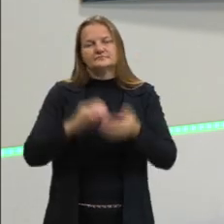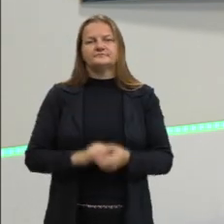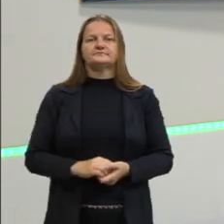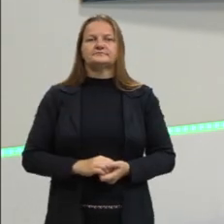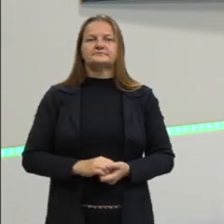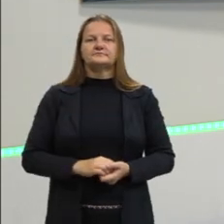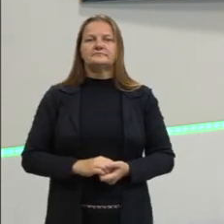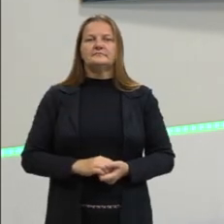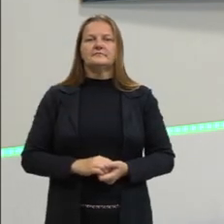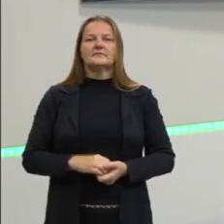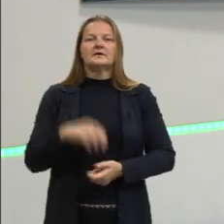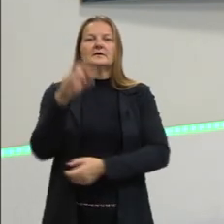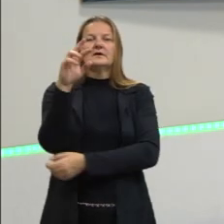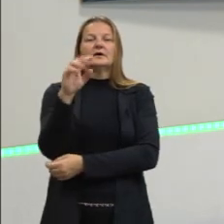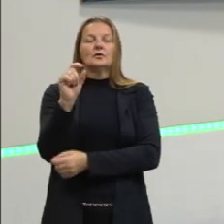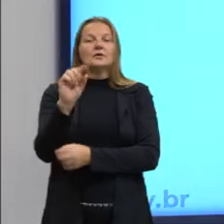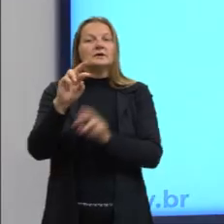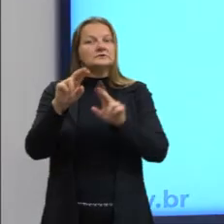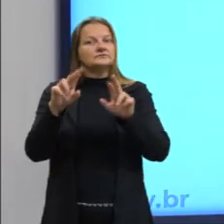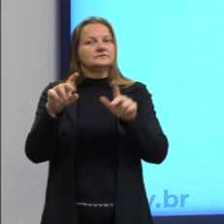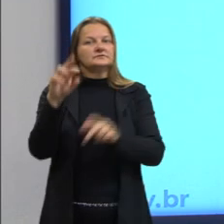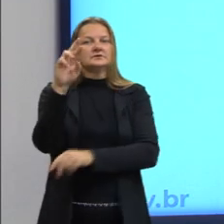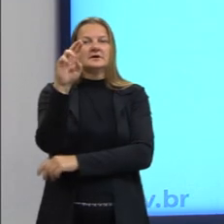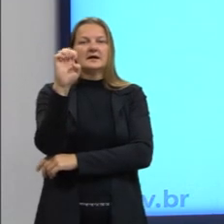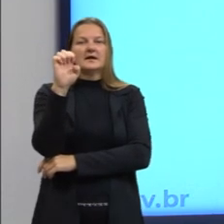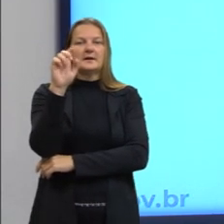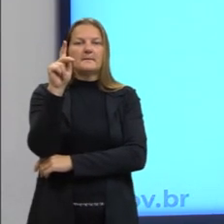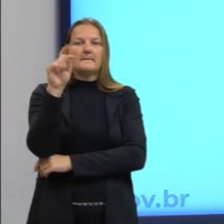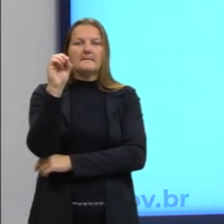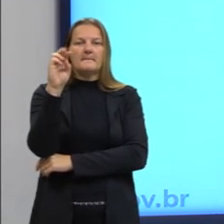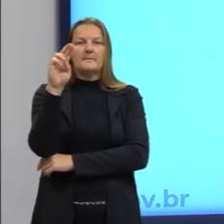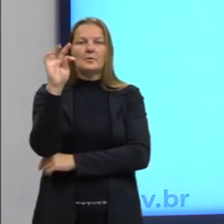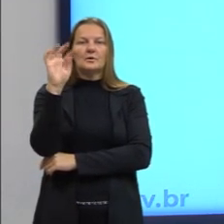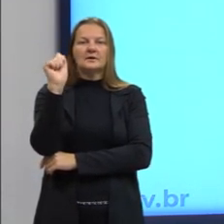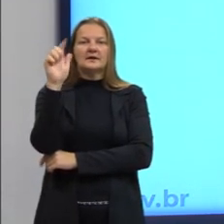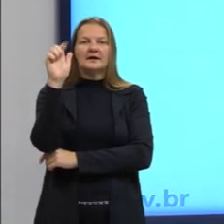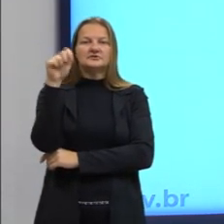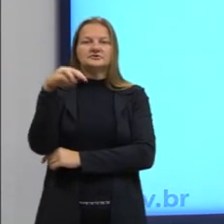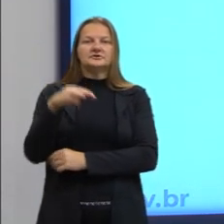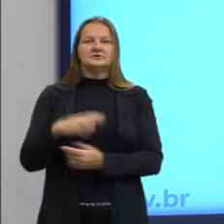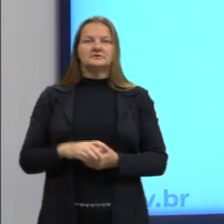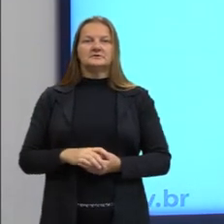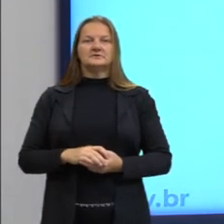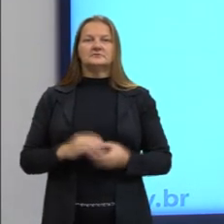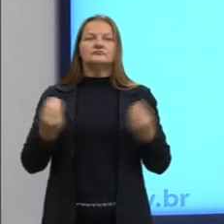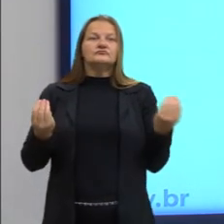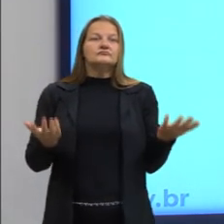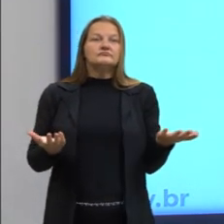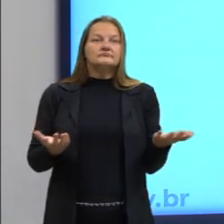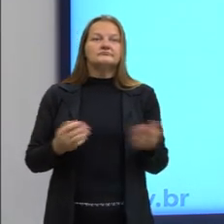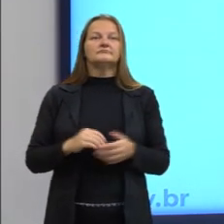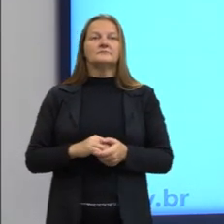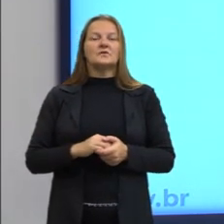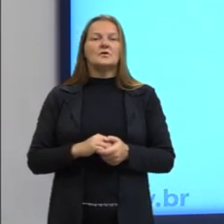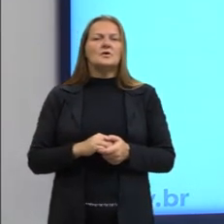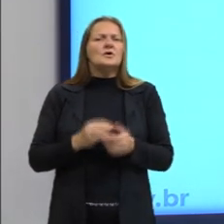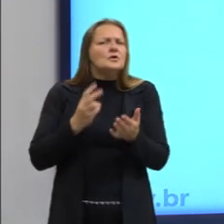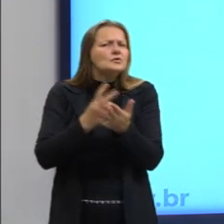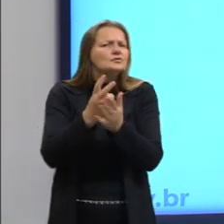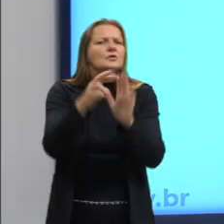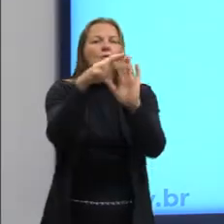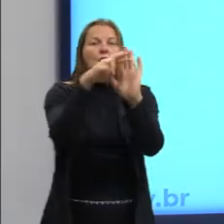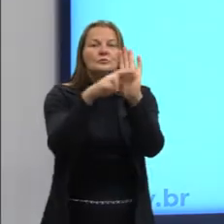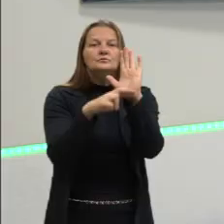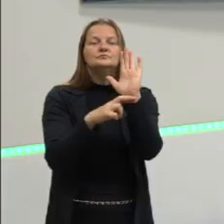Já a reportagem interpretativa é uma reportagem que segue os mesmos